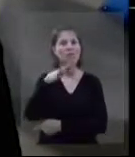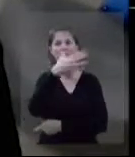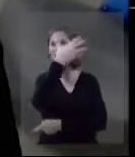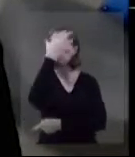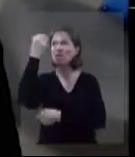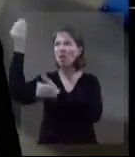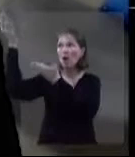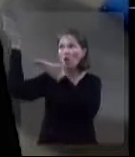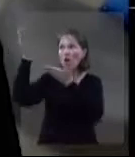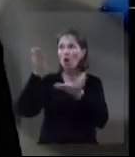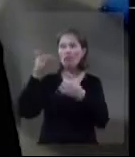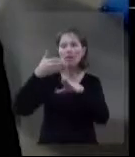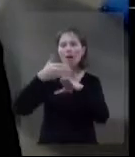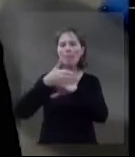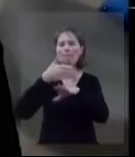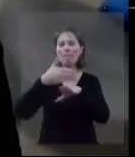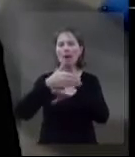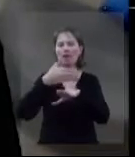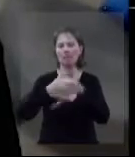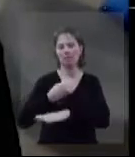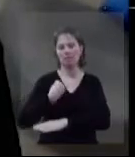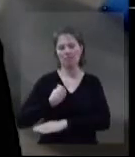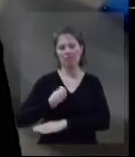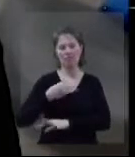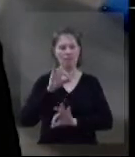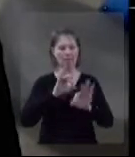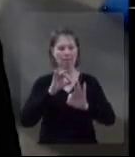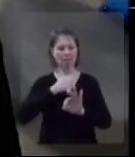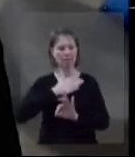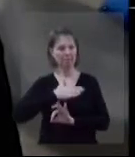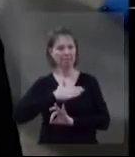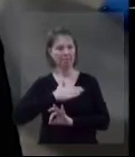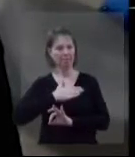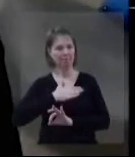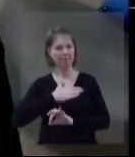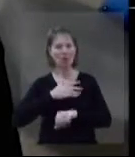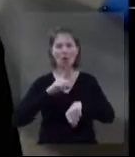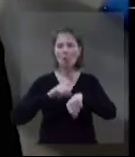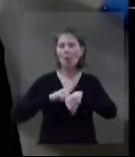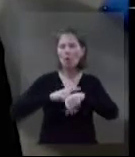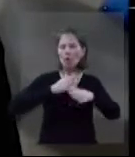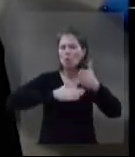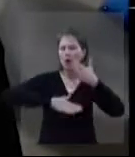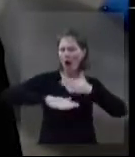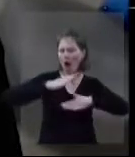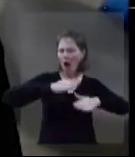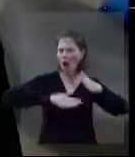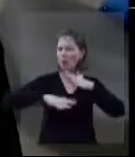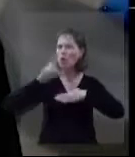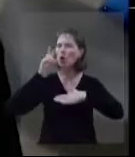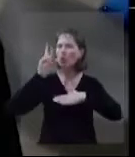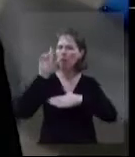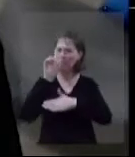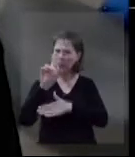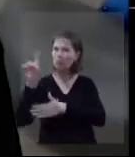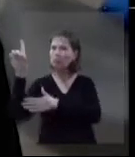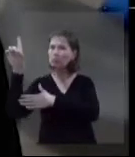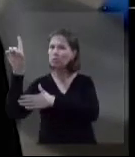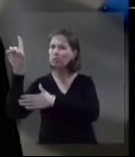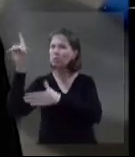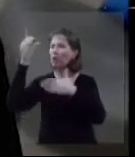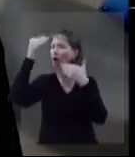de convidar Jesus para participar da nossa vida e dos nossos planos? Em momentos de tranquilidade, lembramos de Deus?